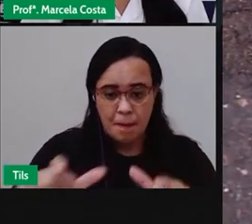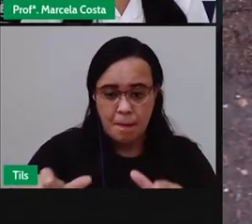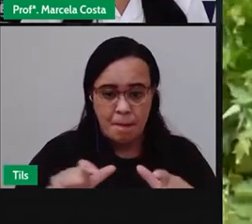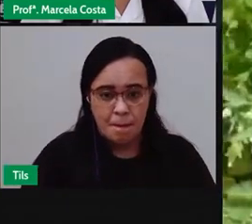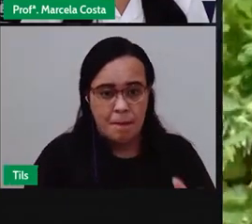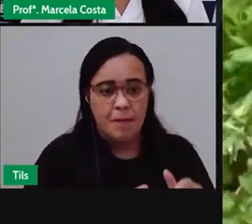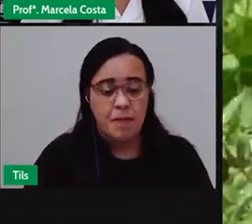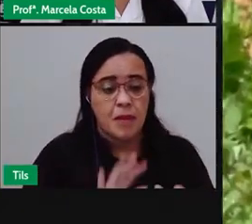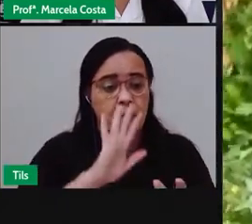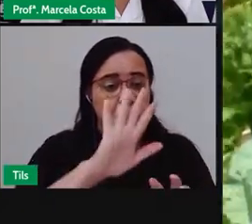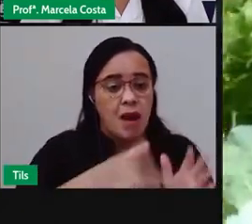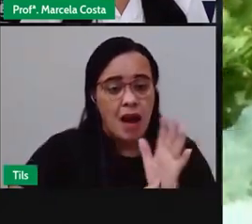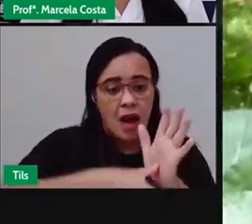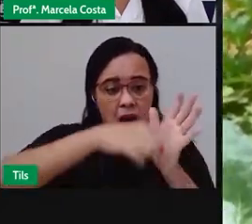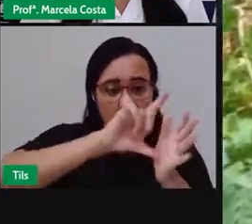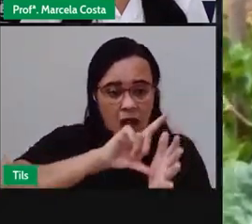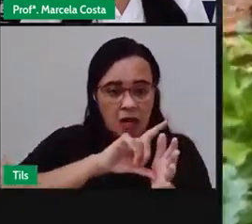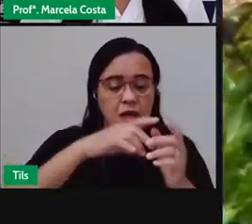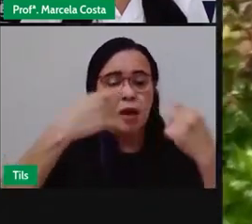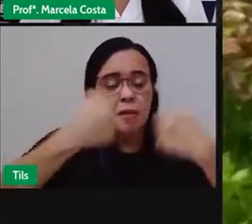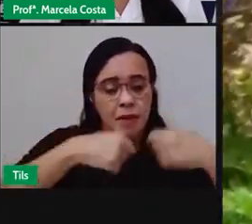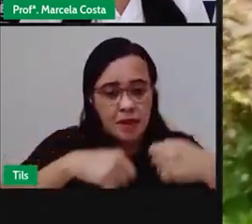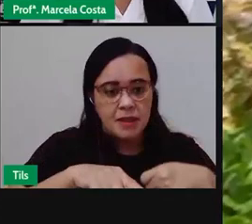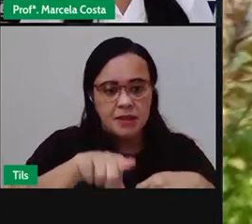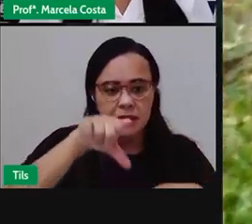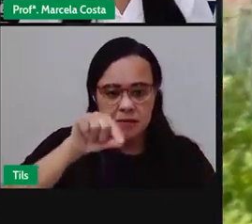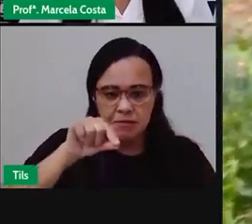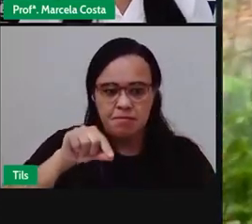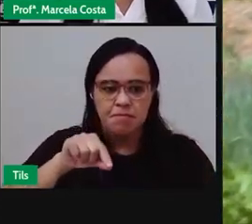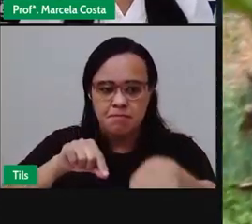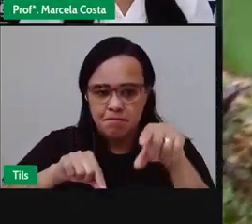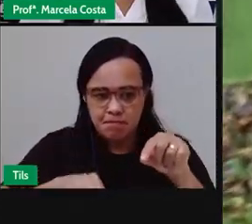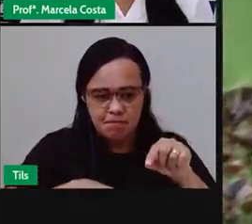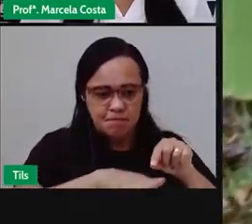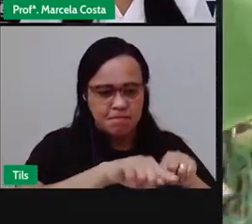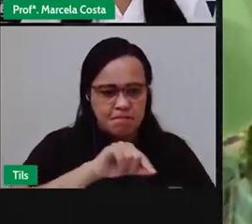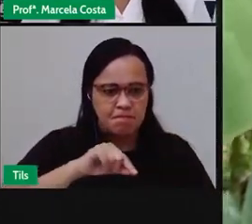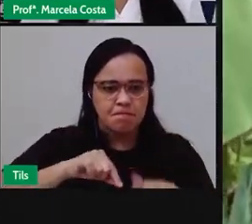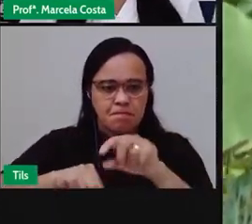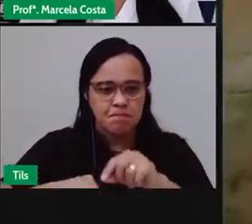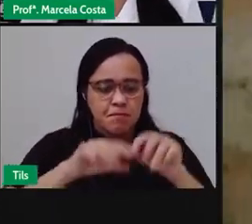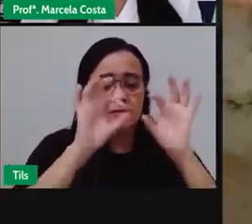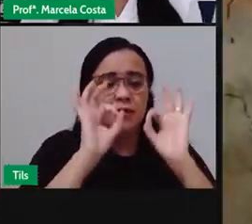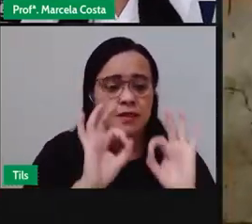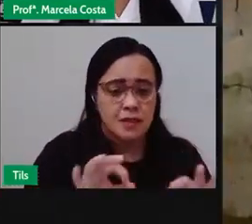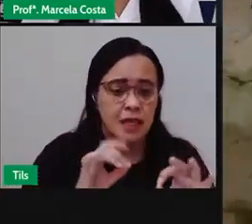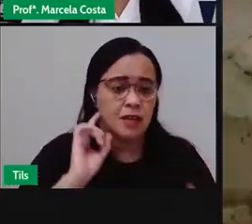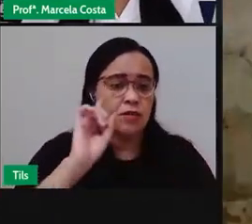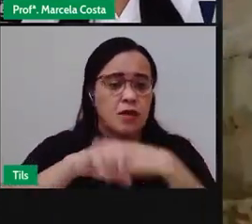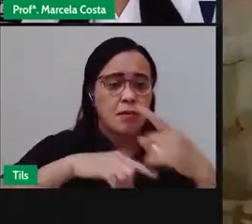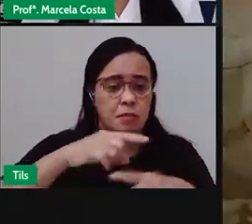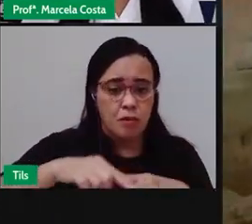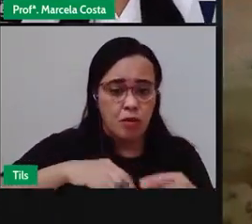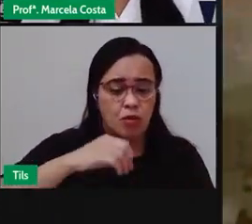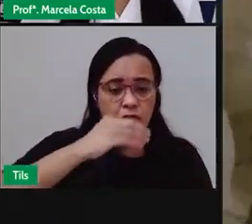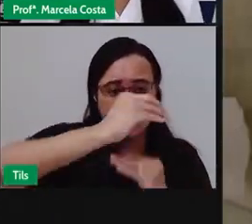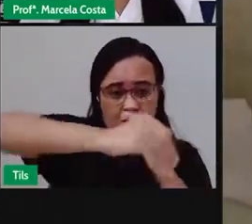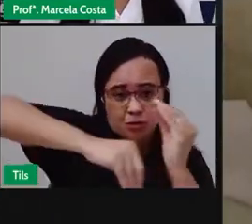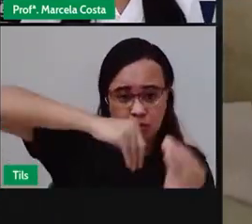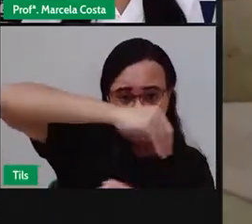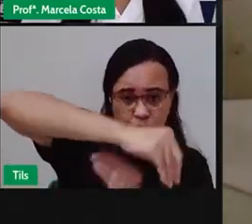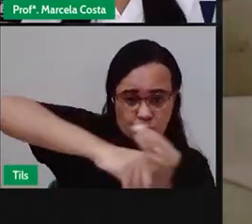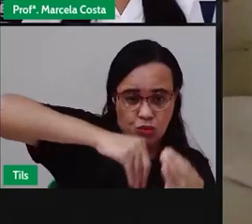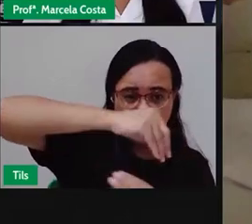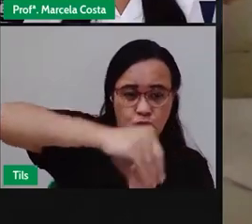adubo é usado nesta horta de orgânicos que são vendidos para a comunidade O Lixo Zero gera